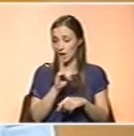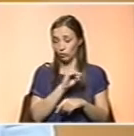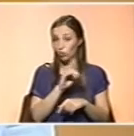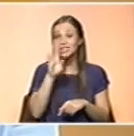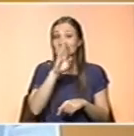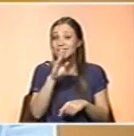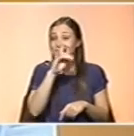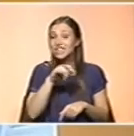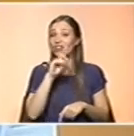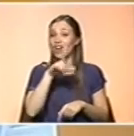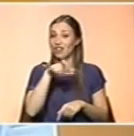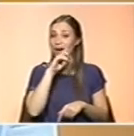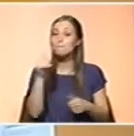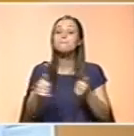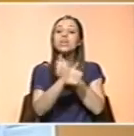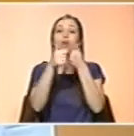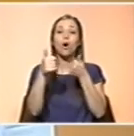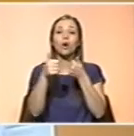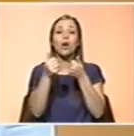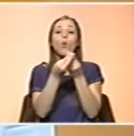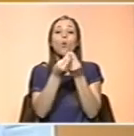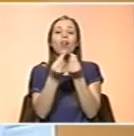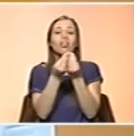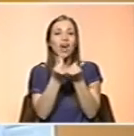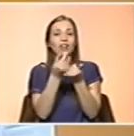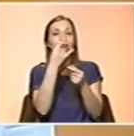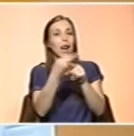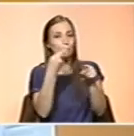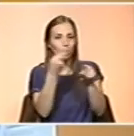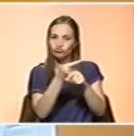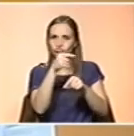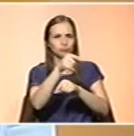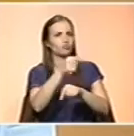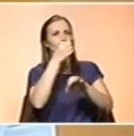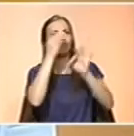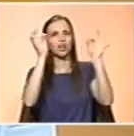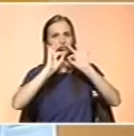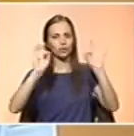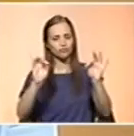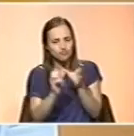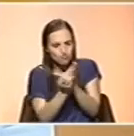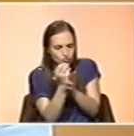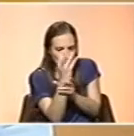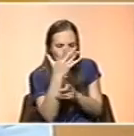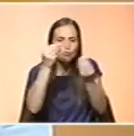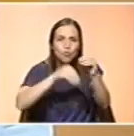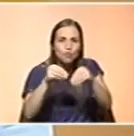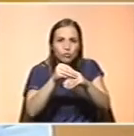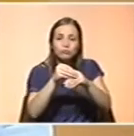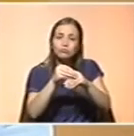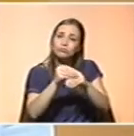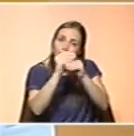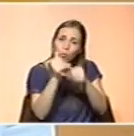a qualidade nutricional intrínseca dos alimentos, fantástico. Até porque vem associado com aqueles compostos